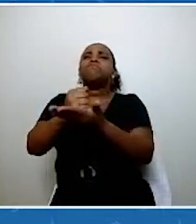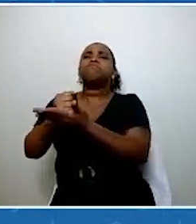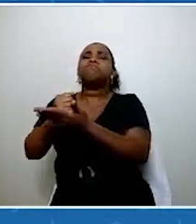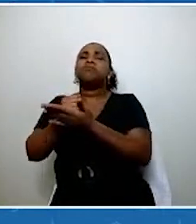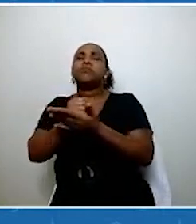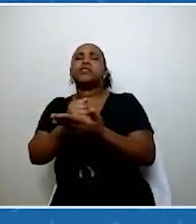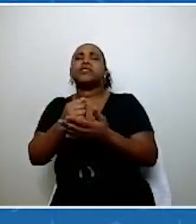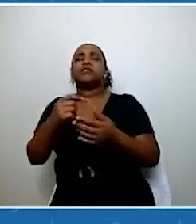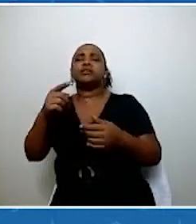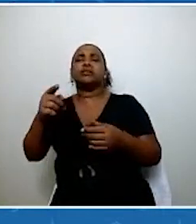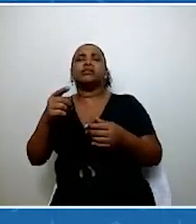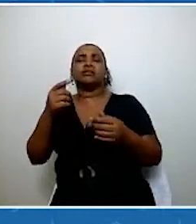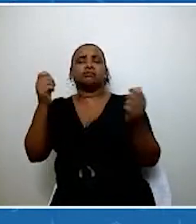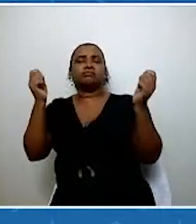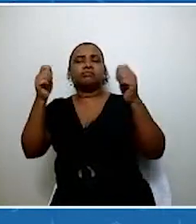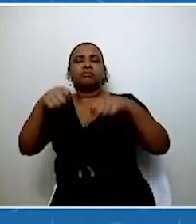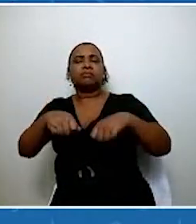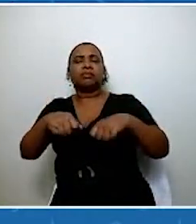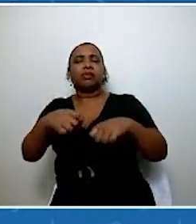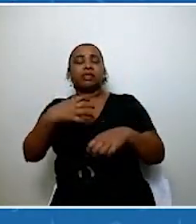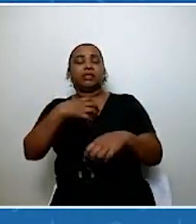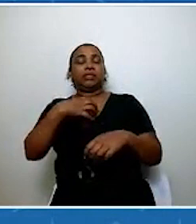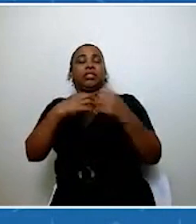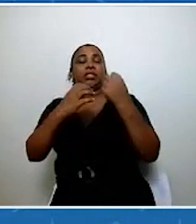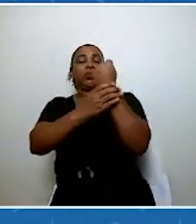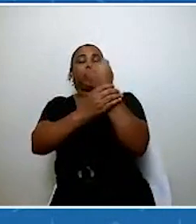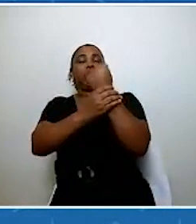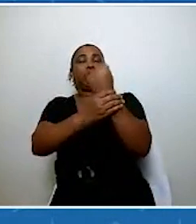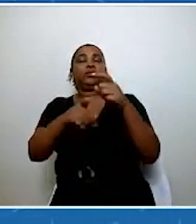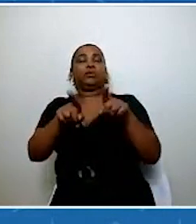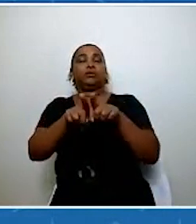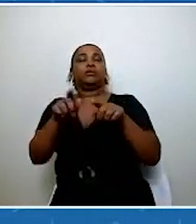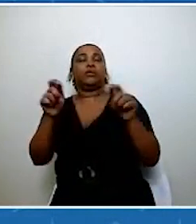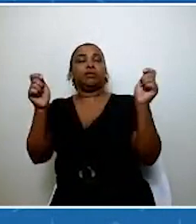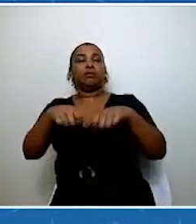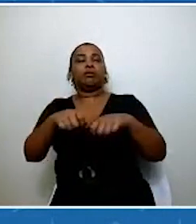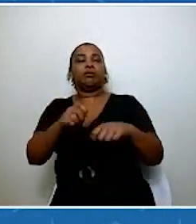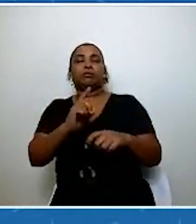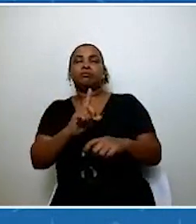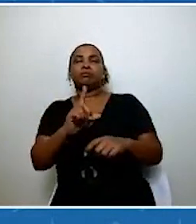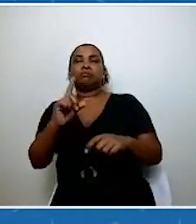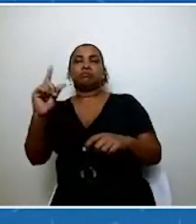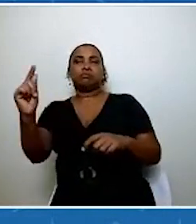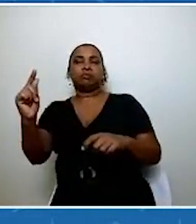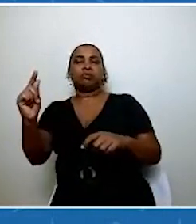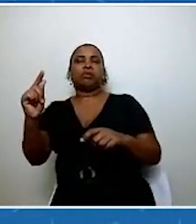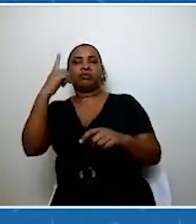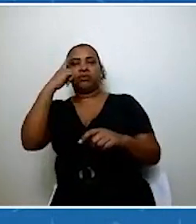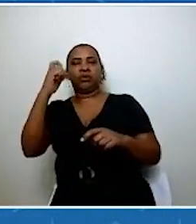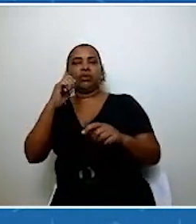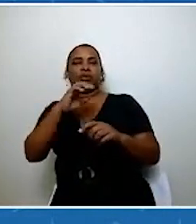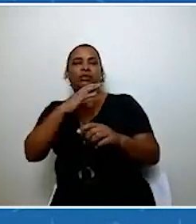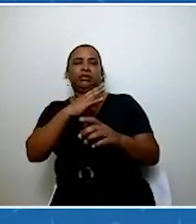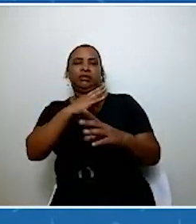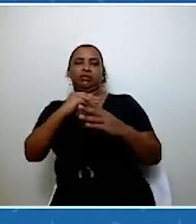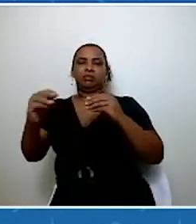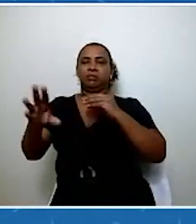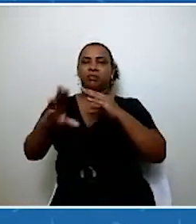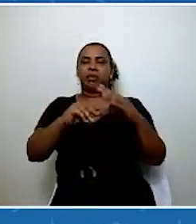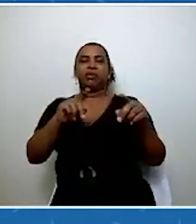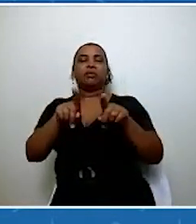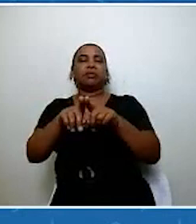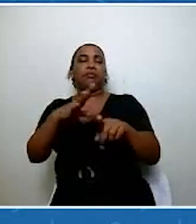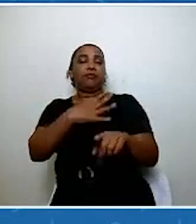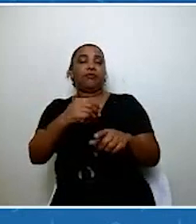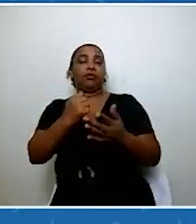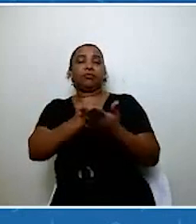elas possam se sentir mais seguras e possam sair dessa condição de violência, tirar os filhos e acabar com esse ciclo,